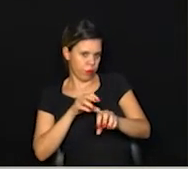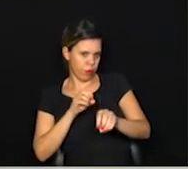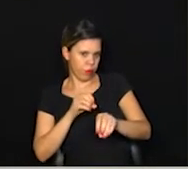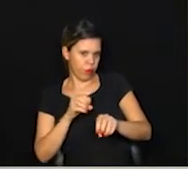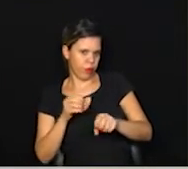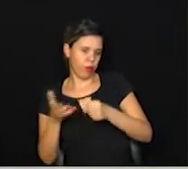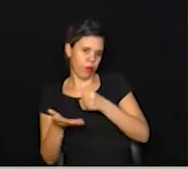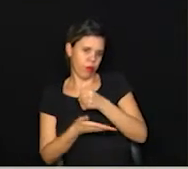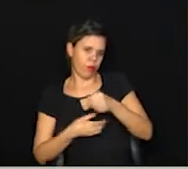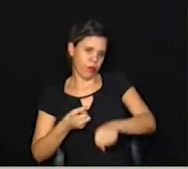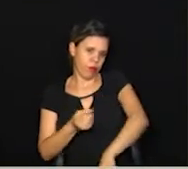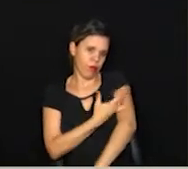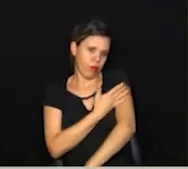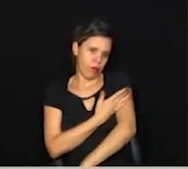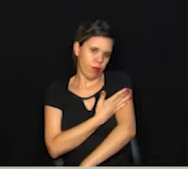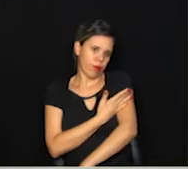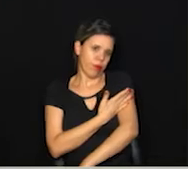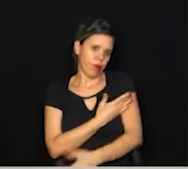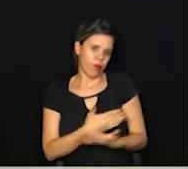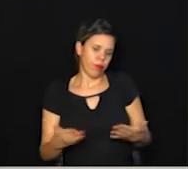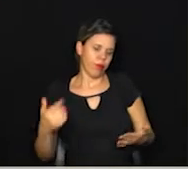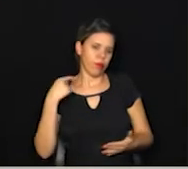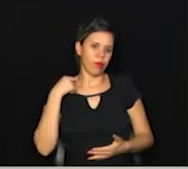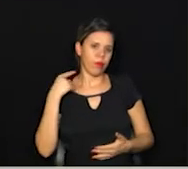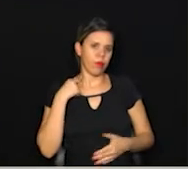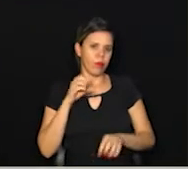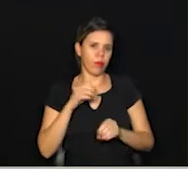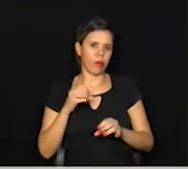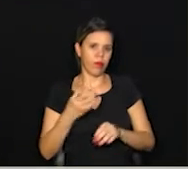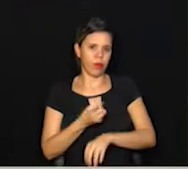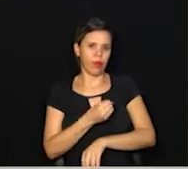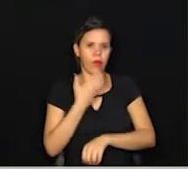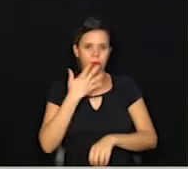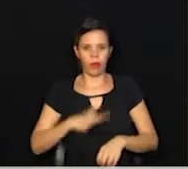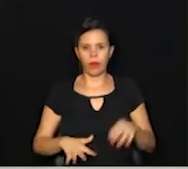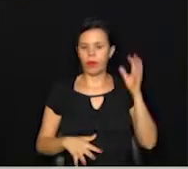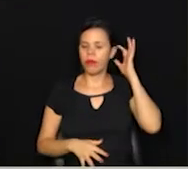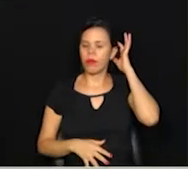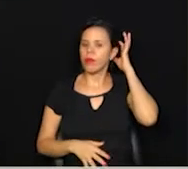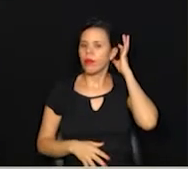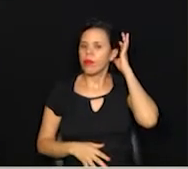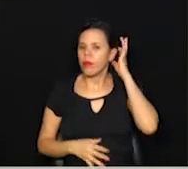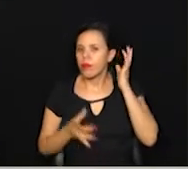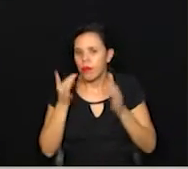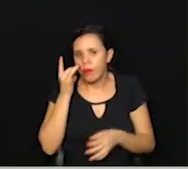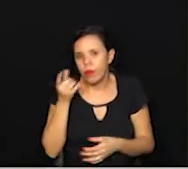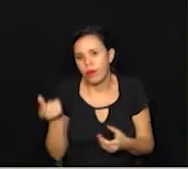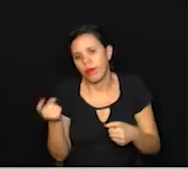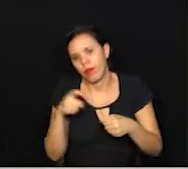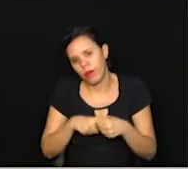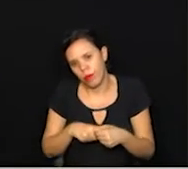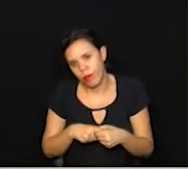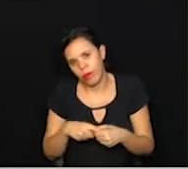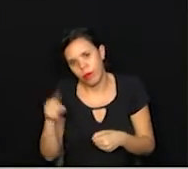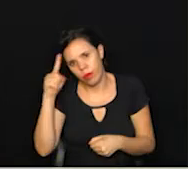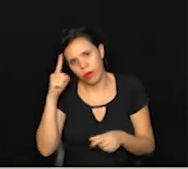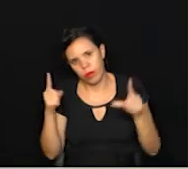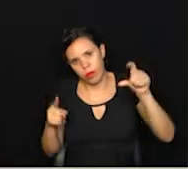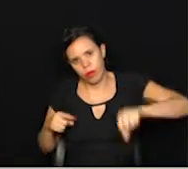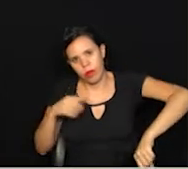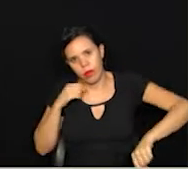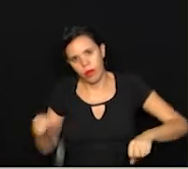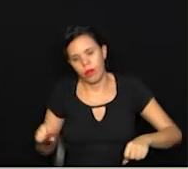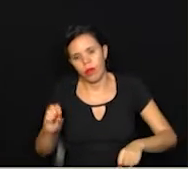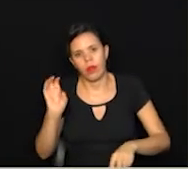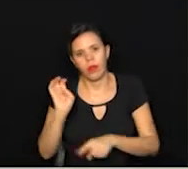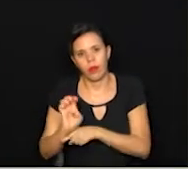ensino fundamental, e depois no início de maio com educação infantil. Então, nós presencialmente voltaremos a partir de 19. O